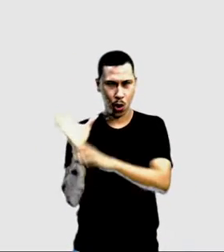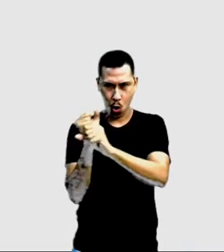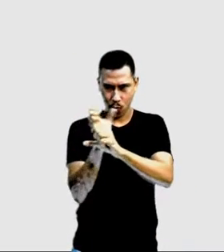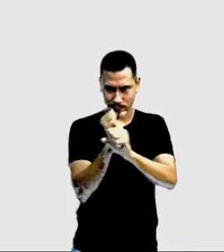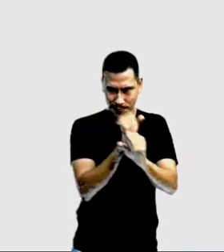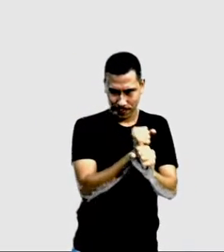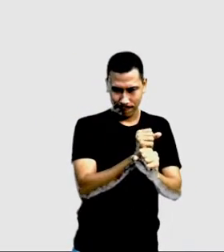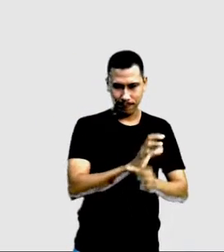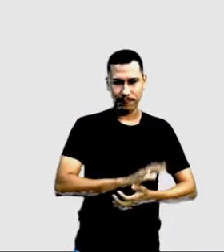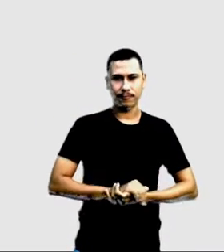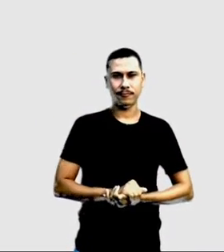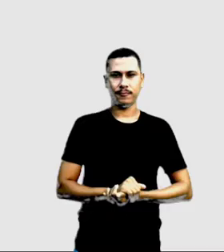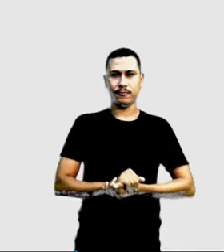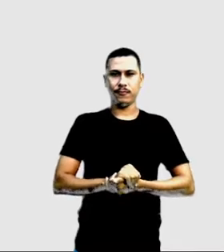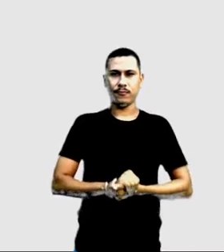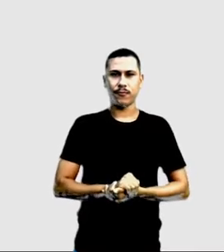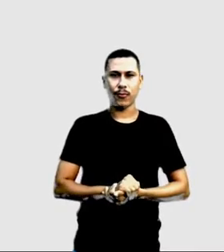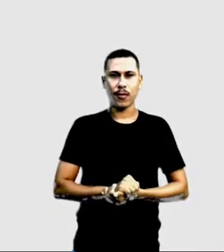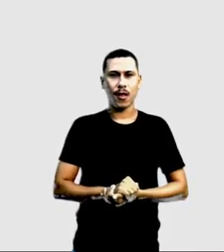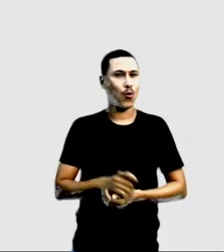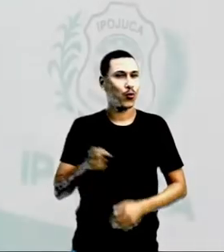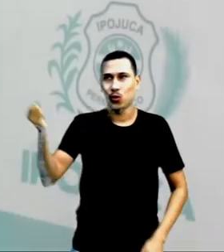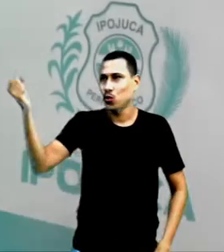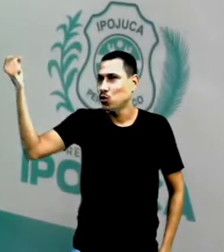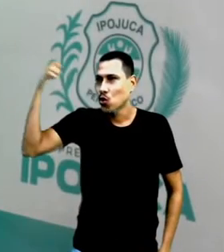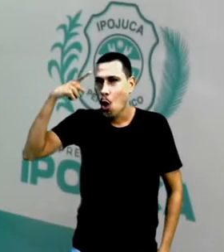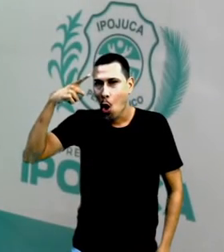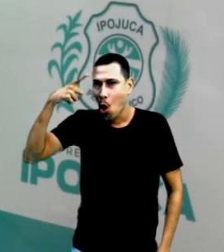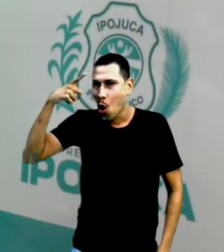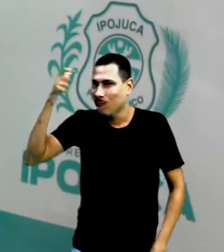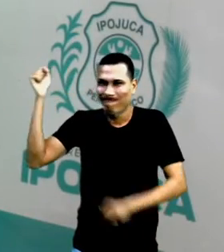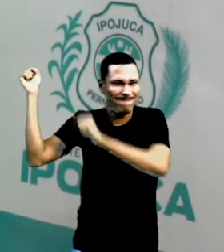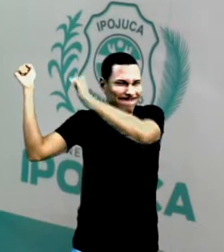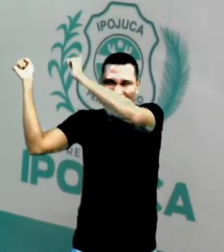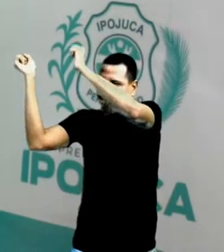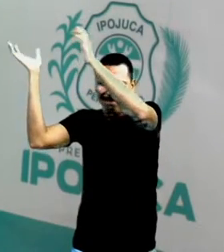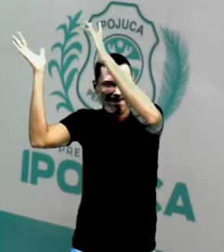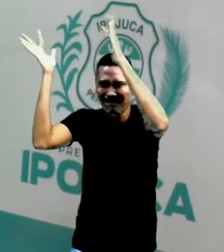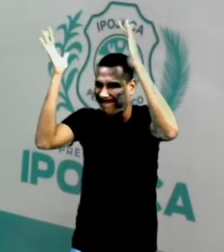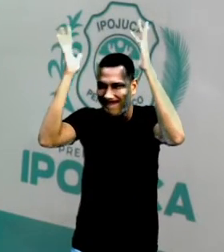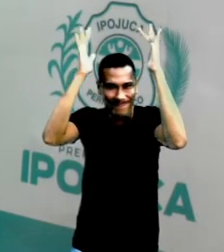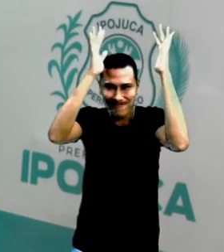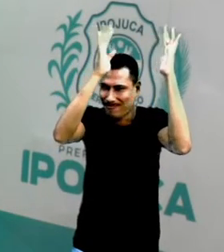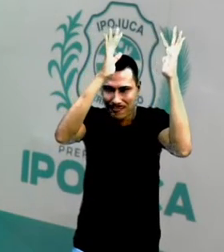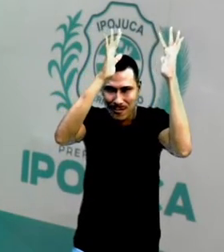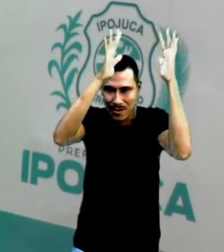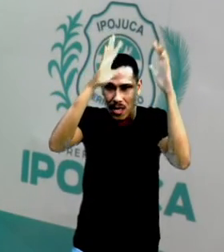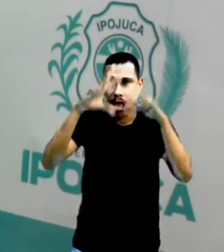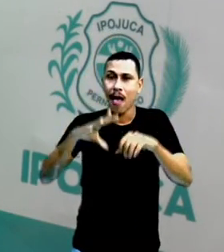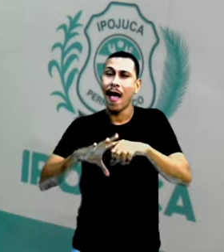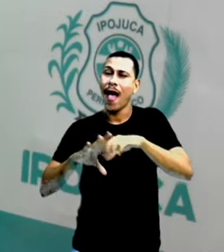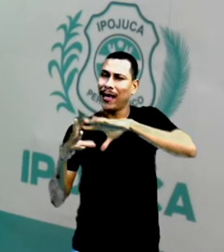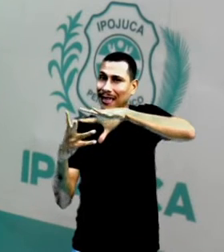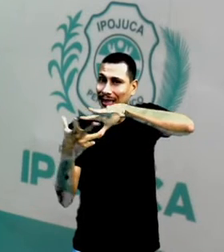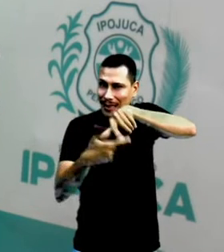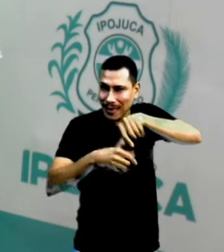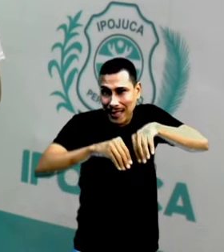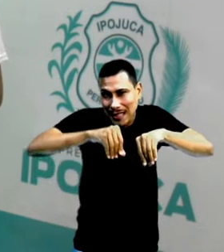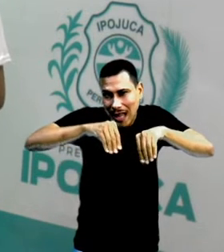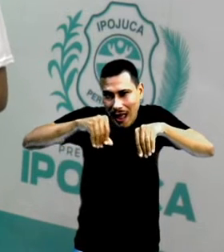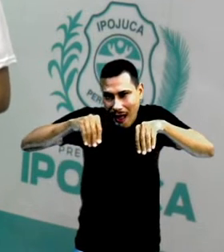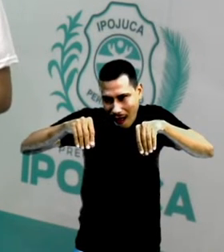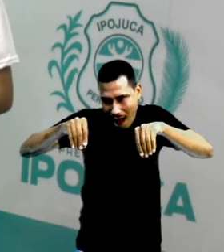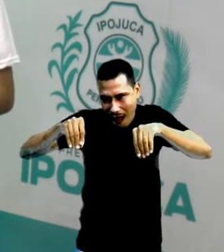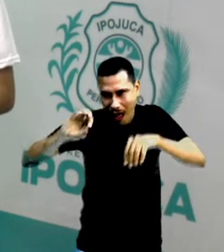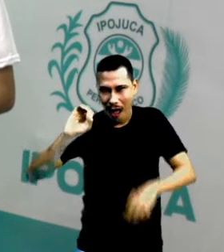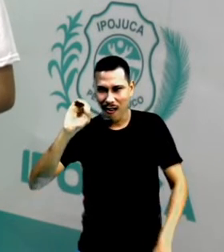Então, não é o sol que se movimenta. Quem se movimenta é a Terra. A